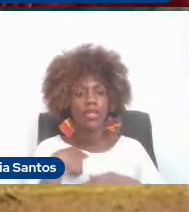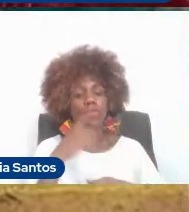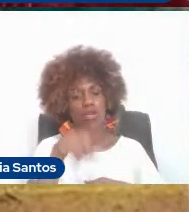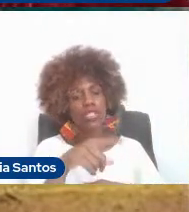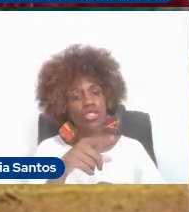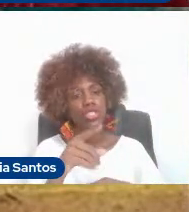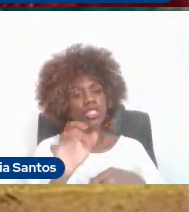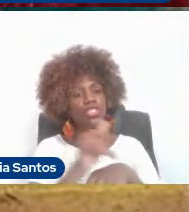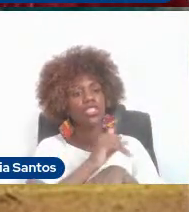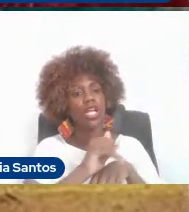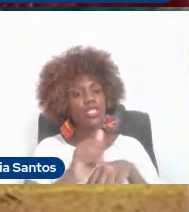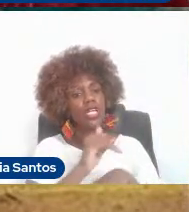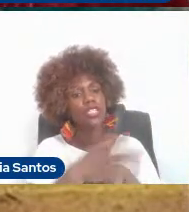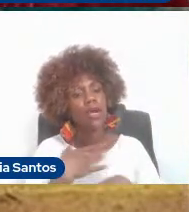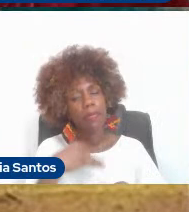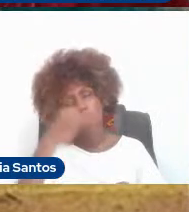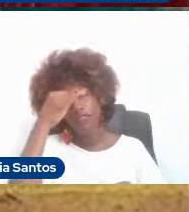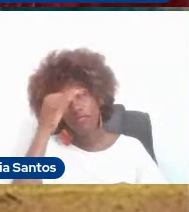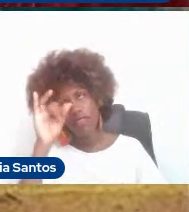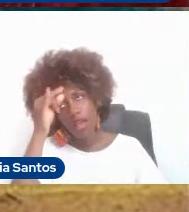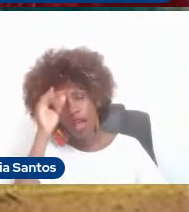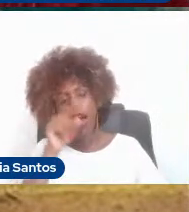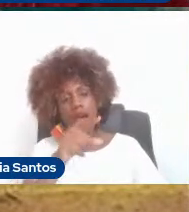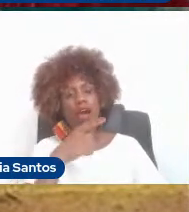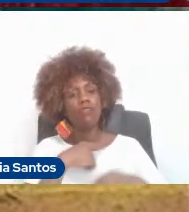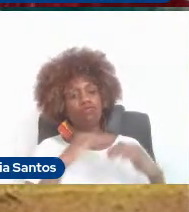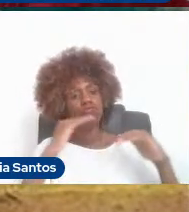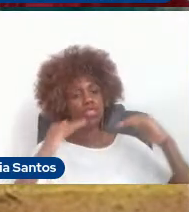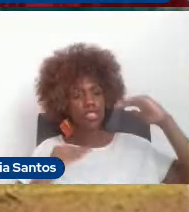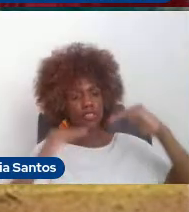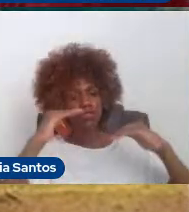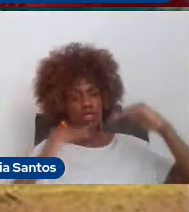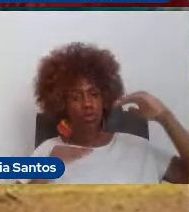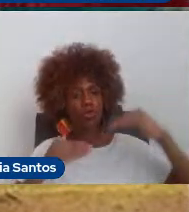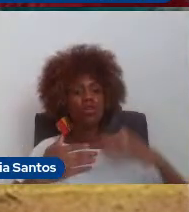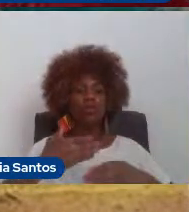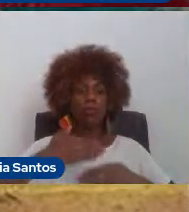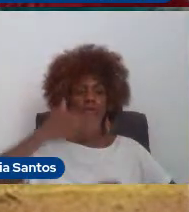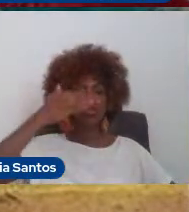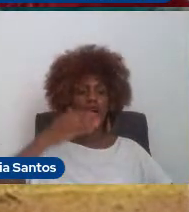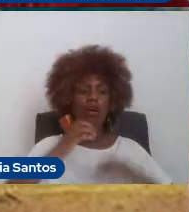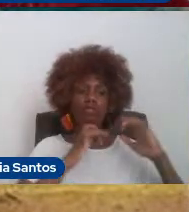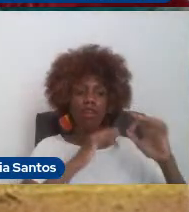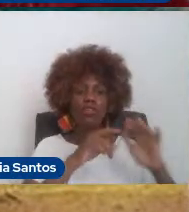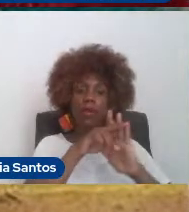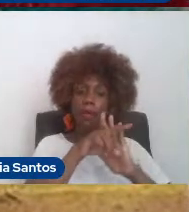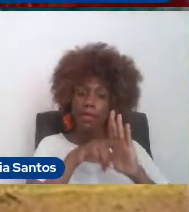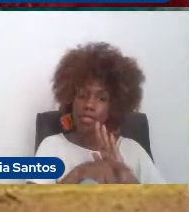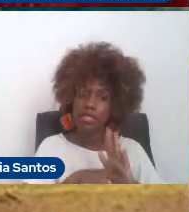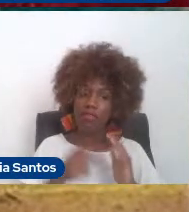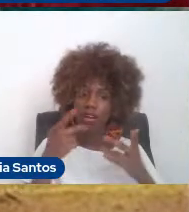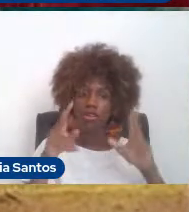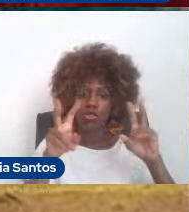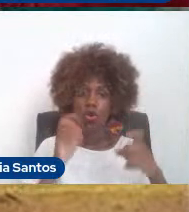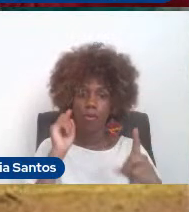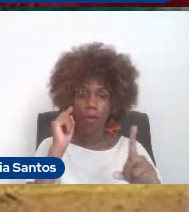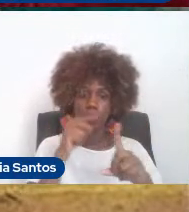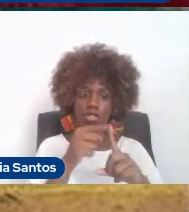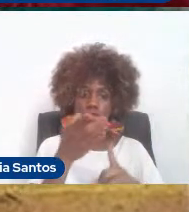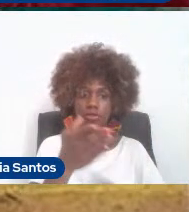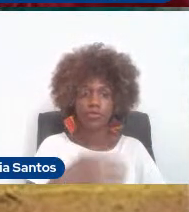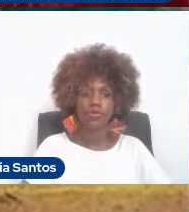oriundas dos desvios posturais da flauta. Então, é isso que a minha pesquisa trata. O próximo quadro?